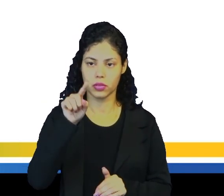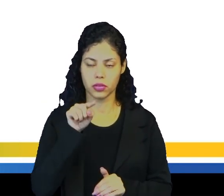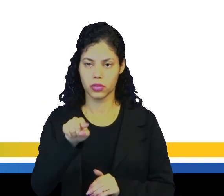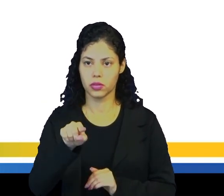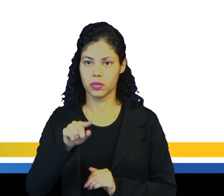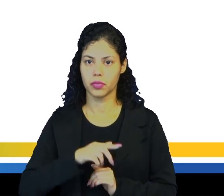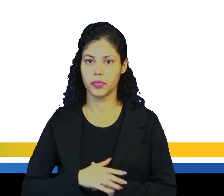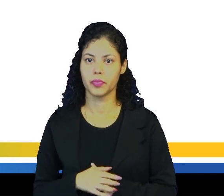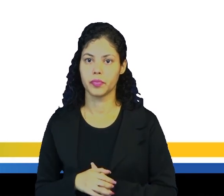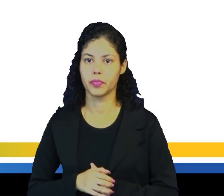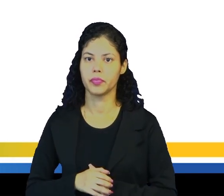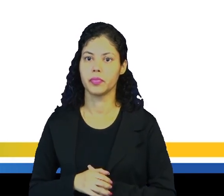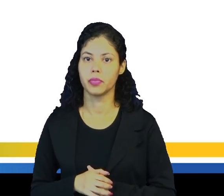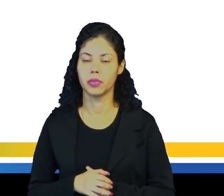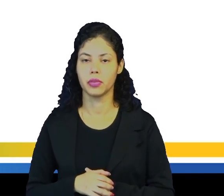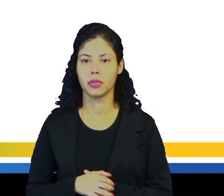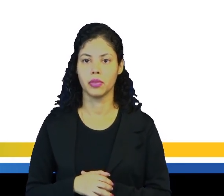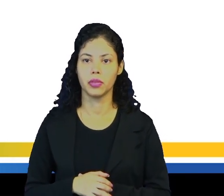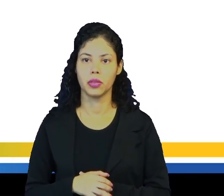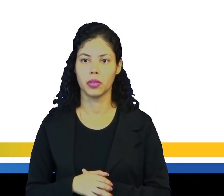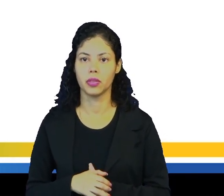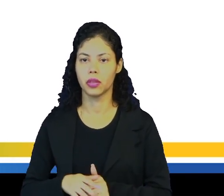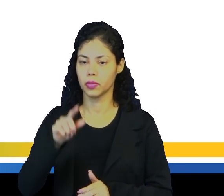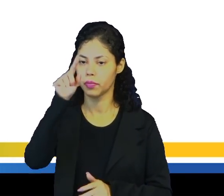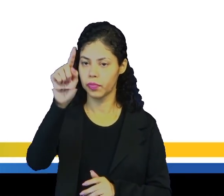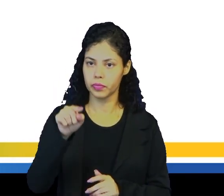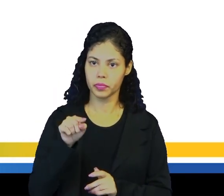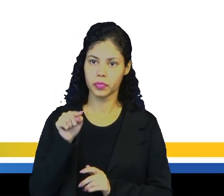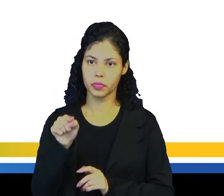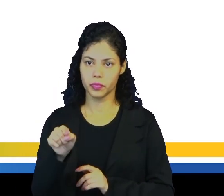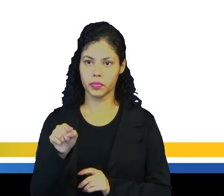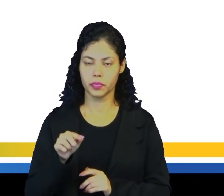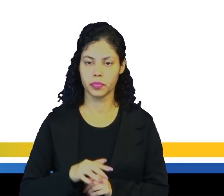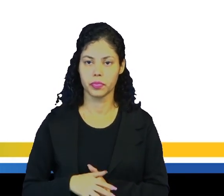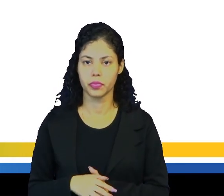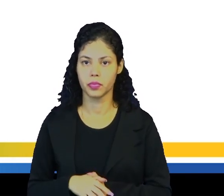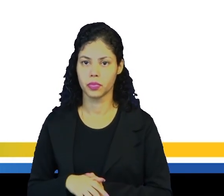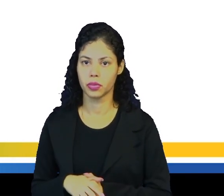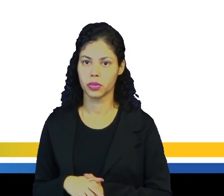interrogação. Na terceira, a exclamação.